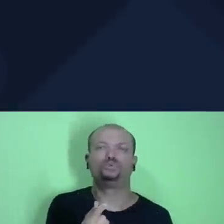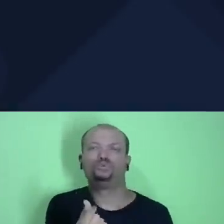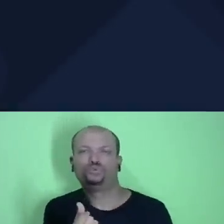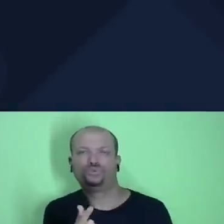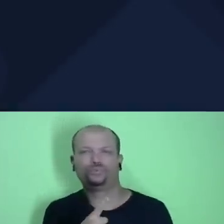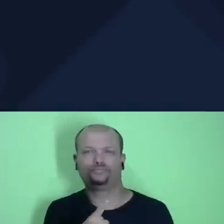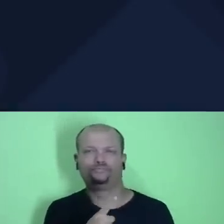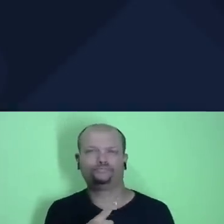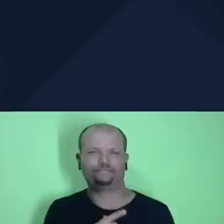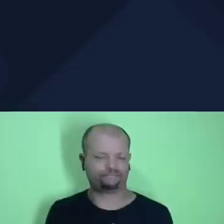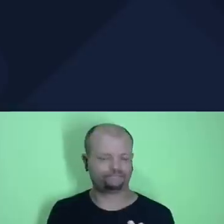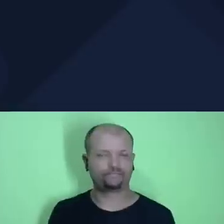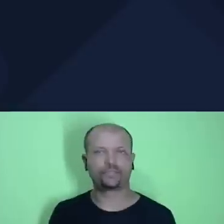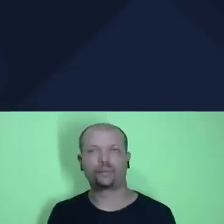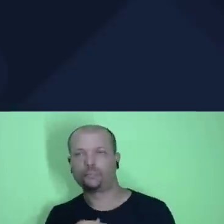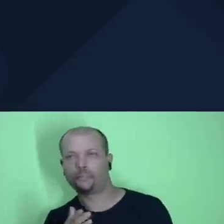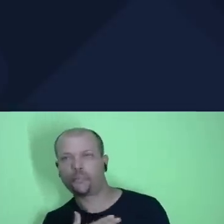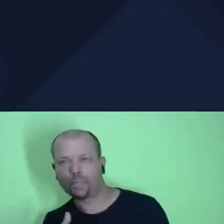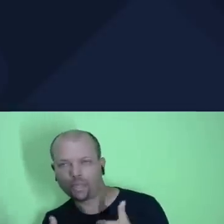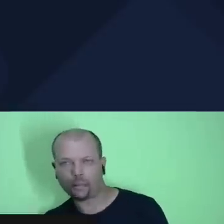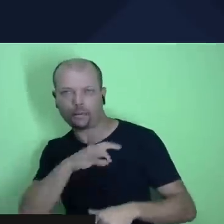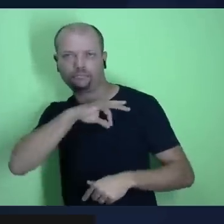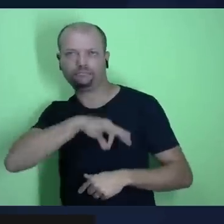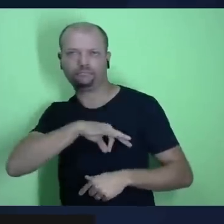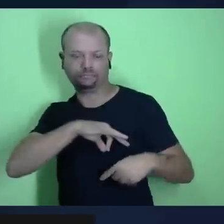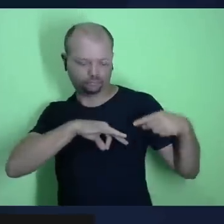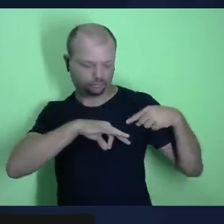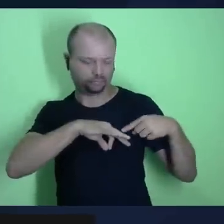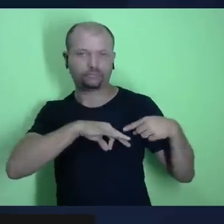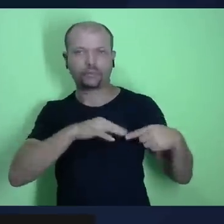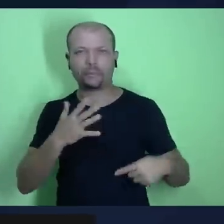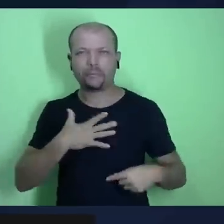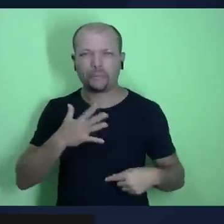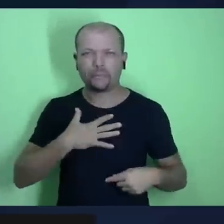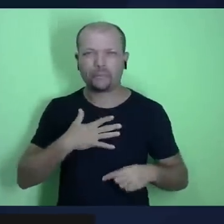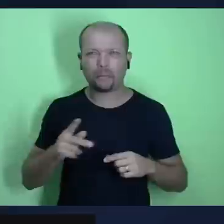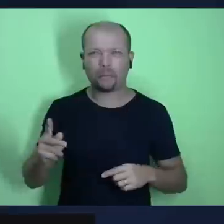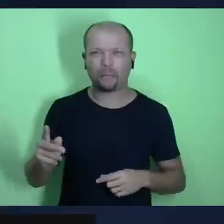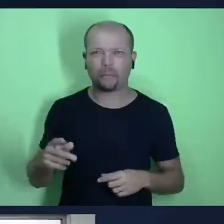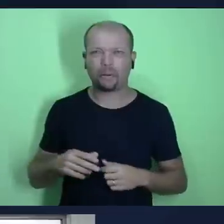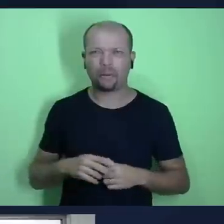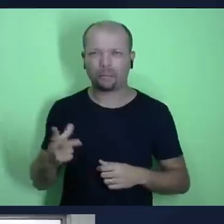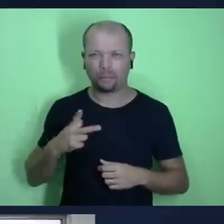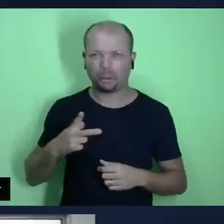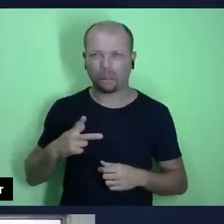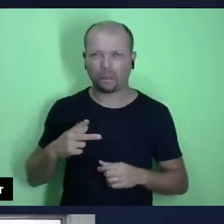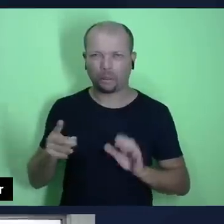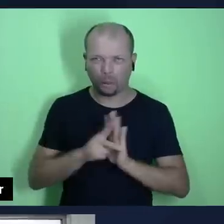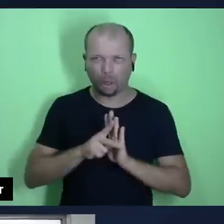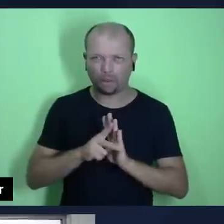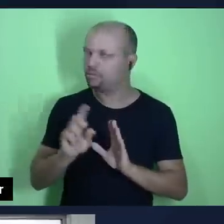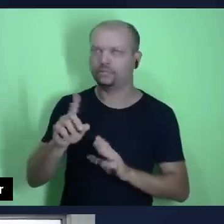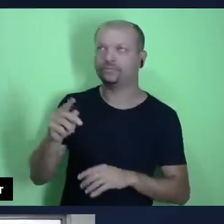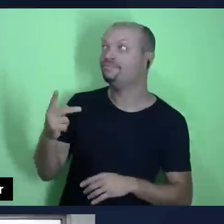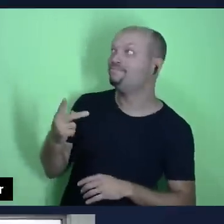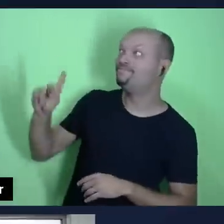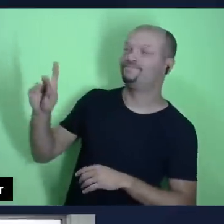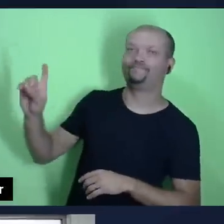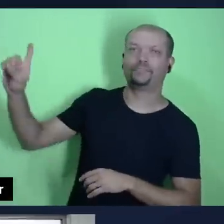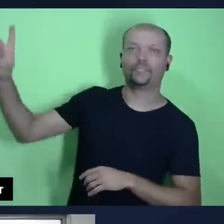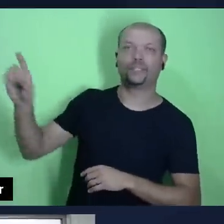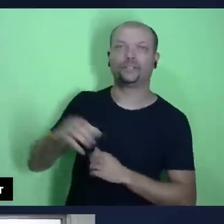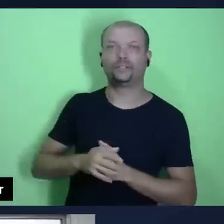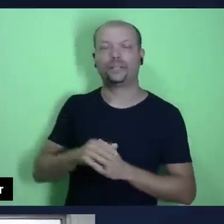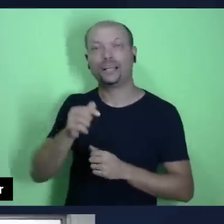minhas mãos, na verdade, essa renda não é minha. Ela pertence a Deus. Então, assim como nós discutimos na semana